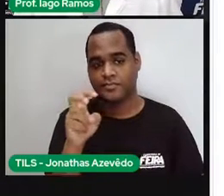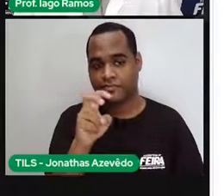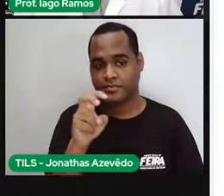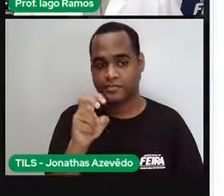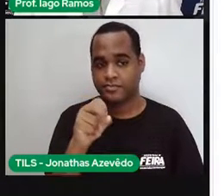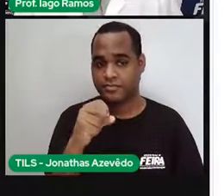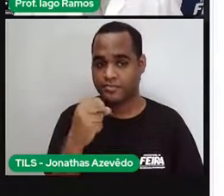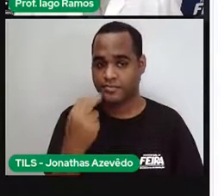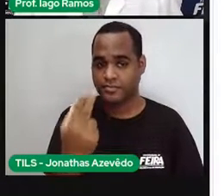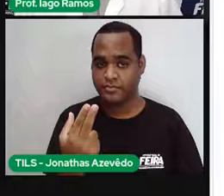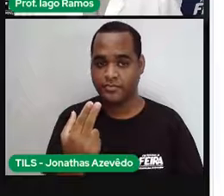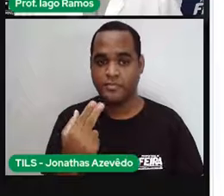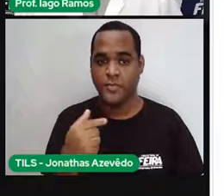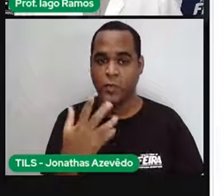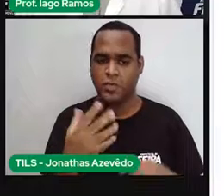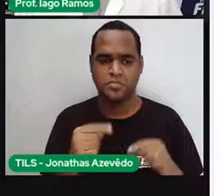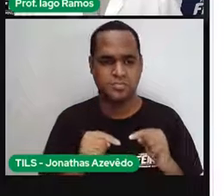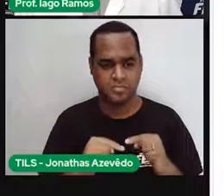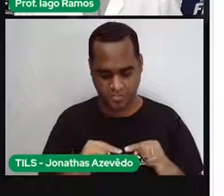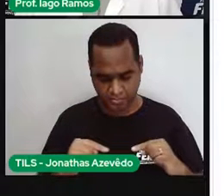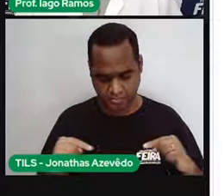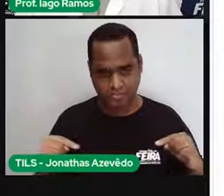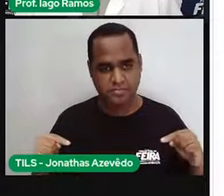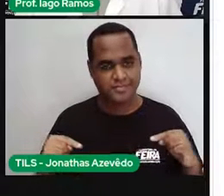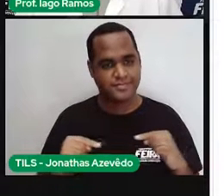aqui embaixo também, tanto faz.